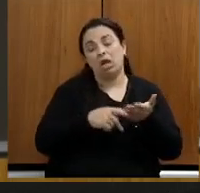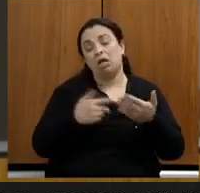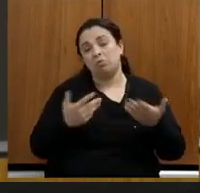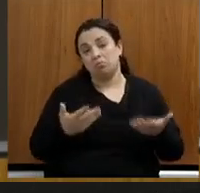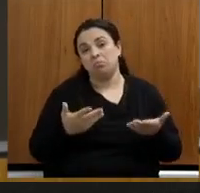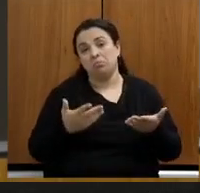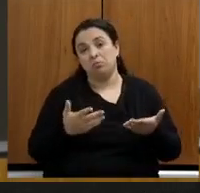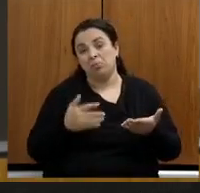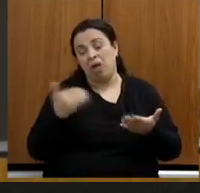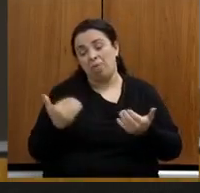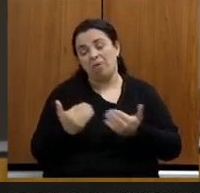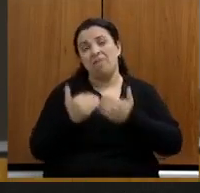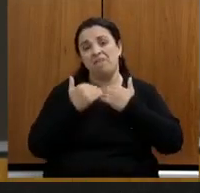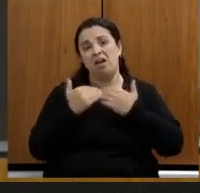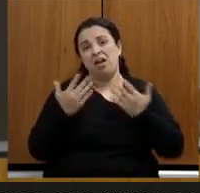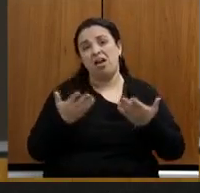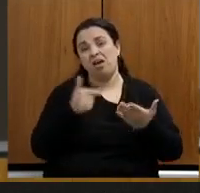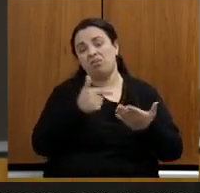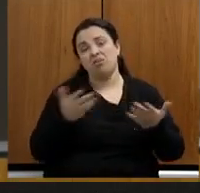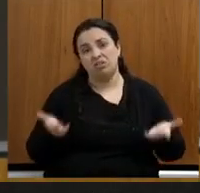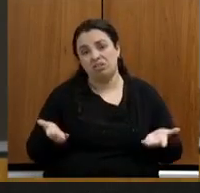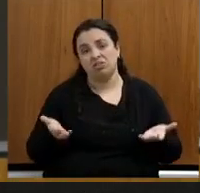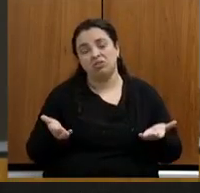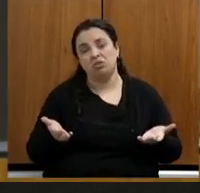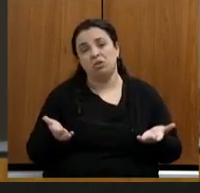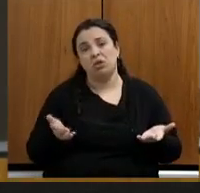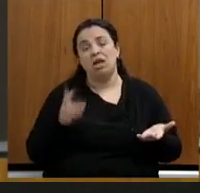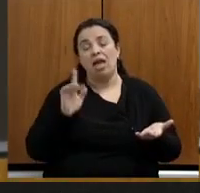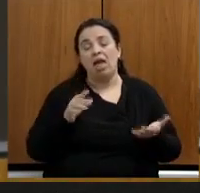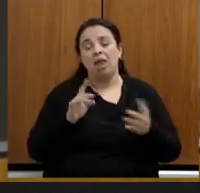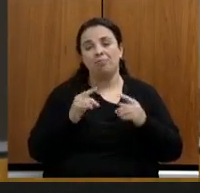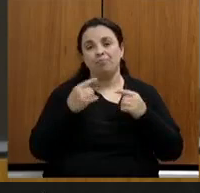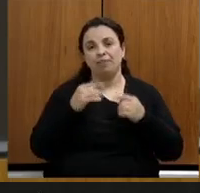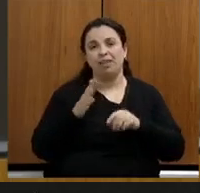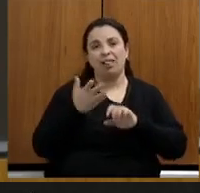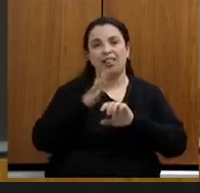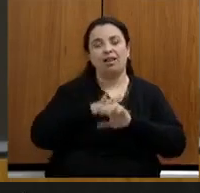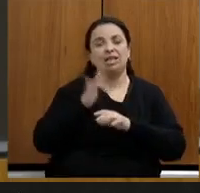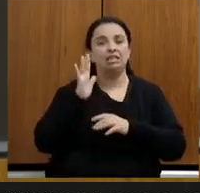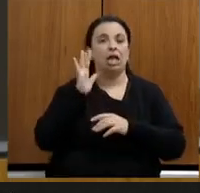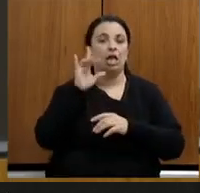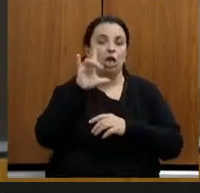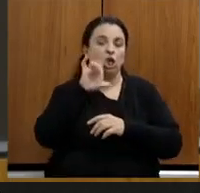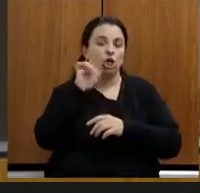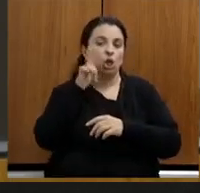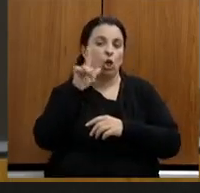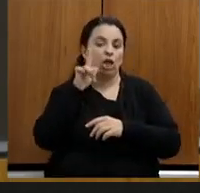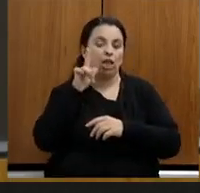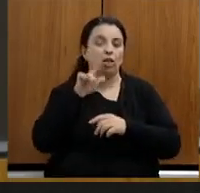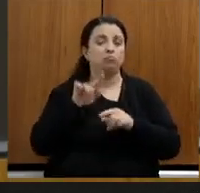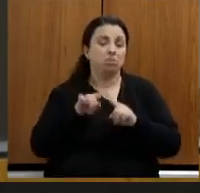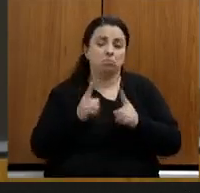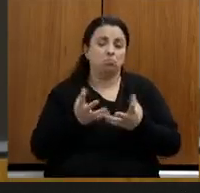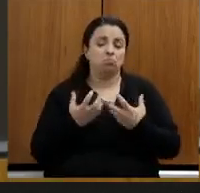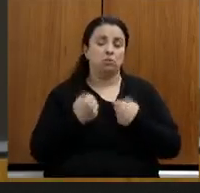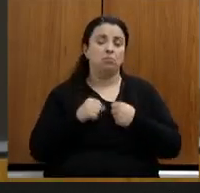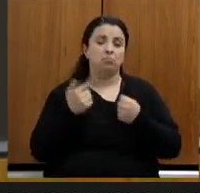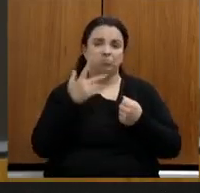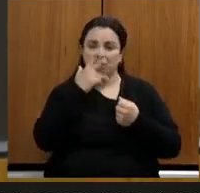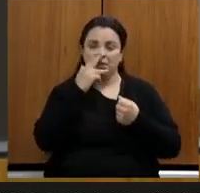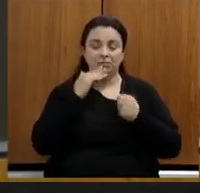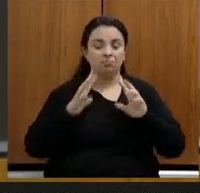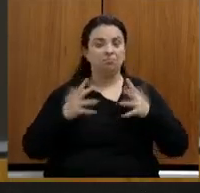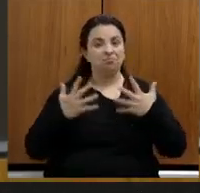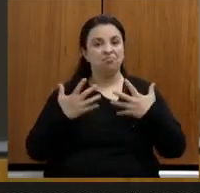quando determinaram isso era num tom de crítica eu a peguei para mim porque eu achei que foi um grande elogio servidores